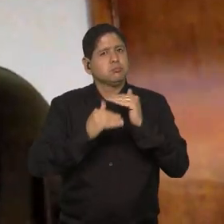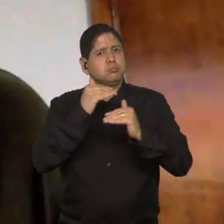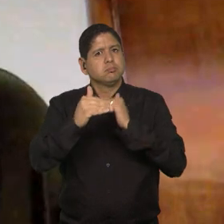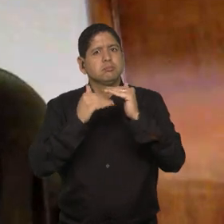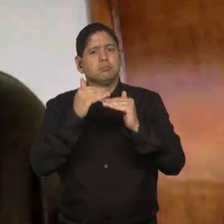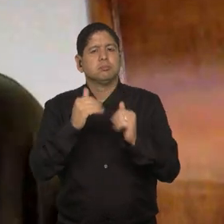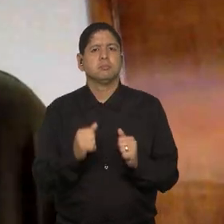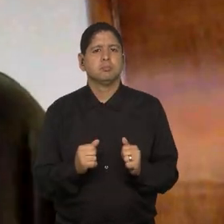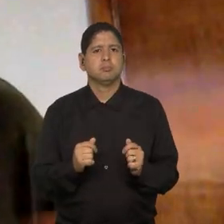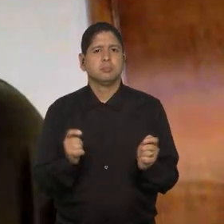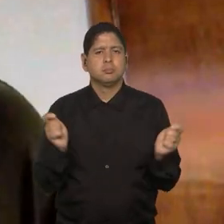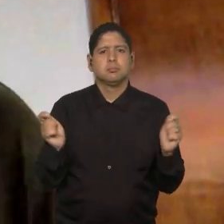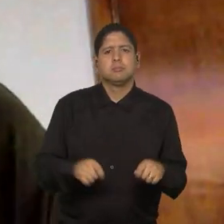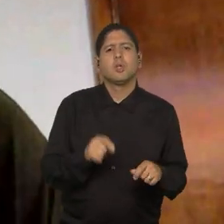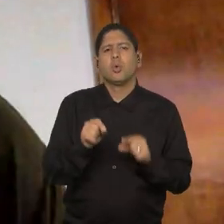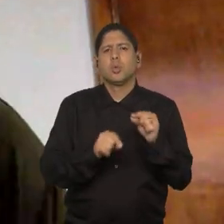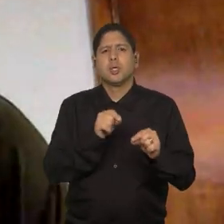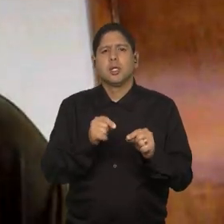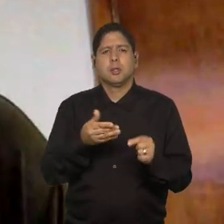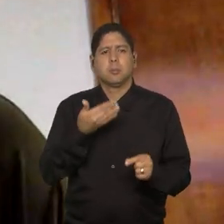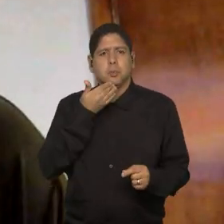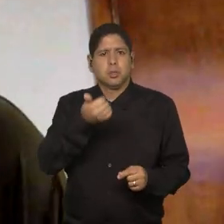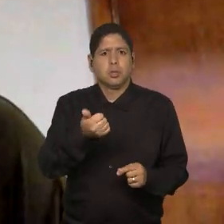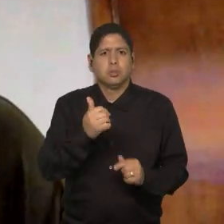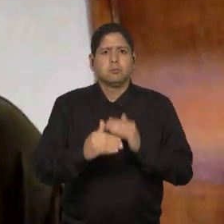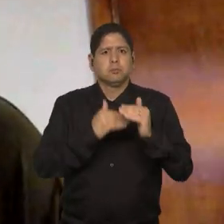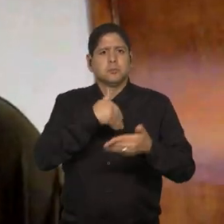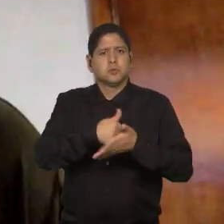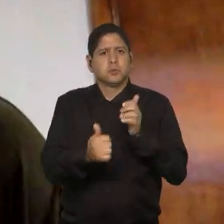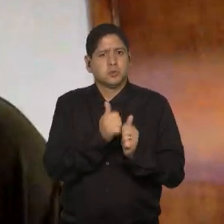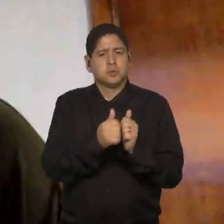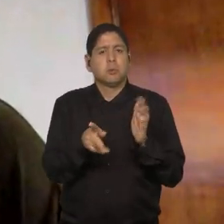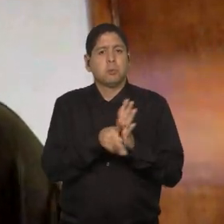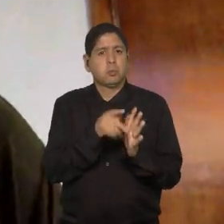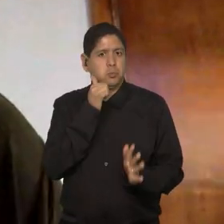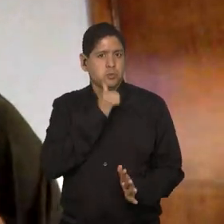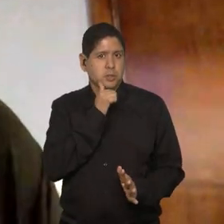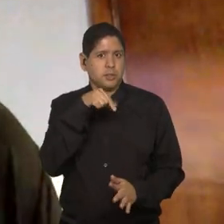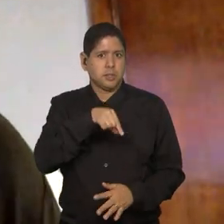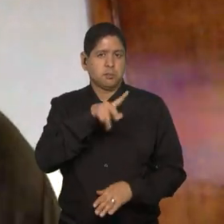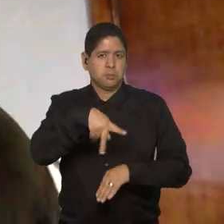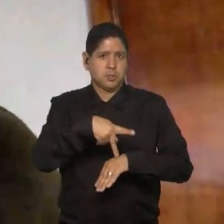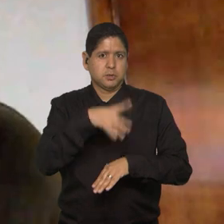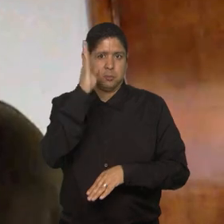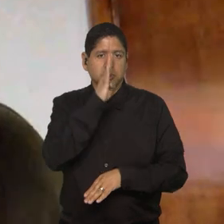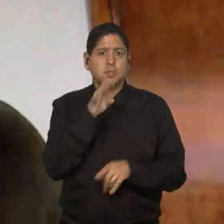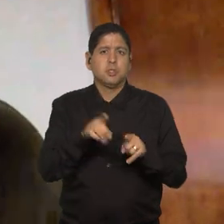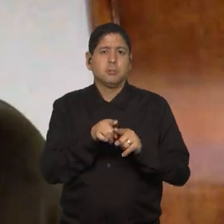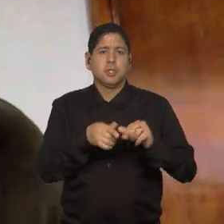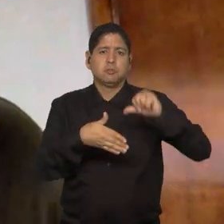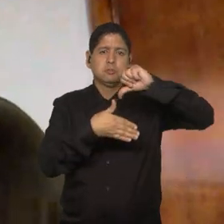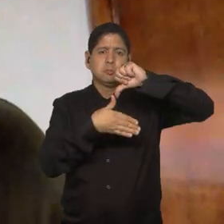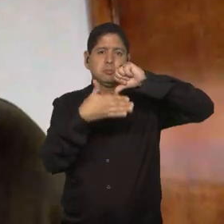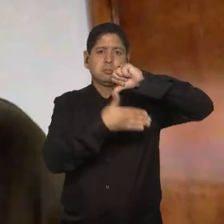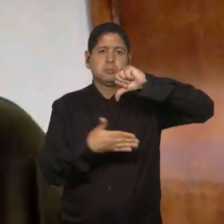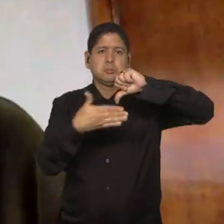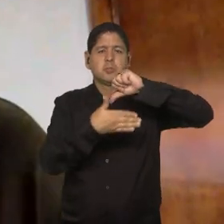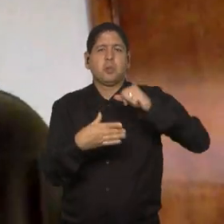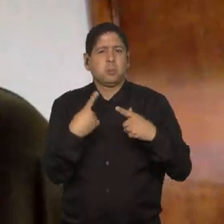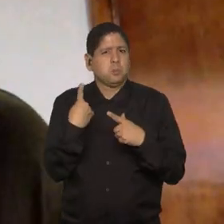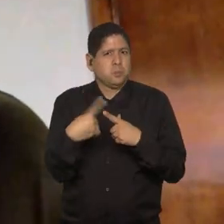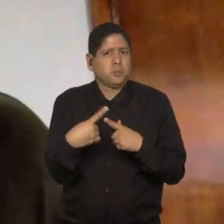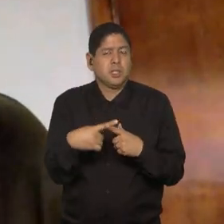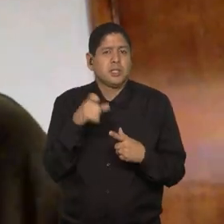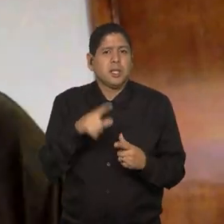e consequentemente pelo desenvolvimento do futebol feminino no país e também na América do Sul. Porque